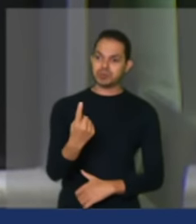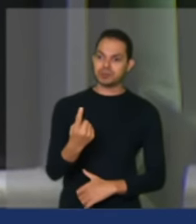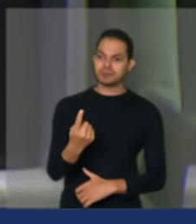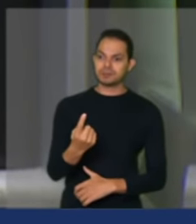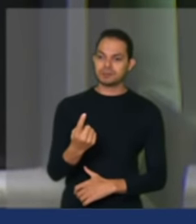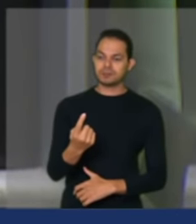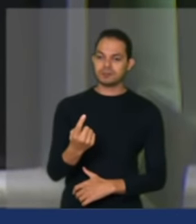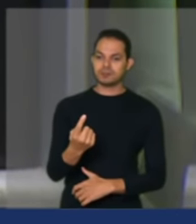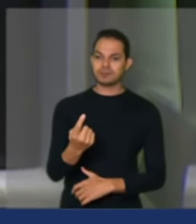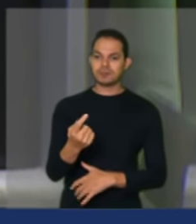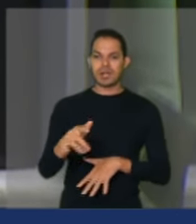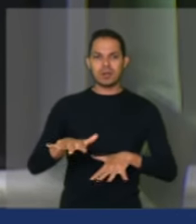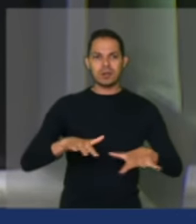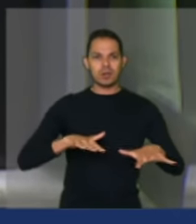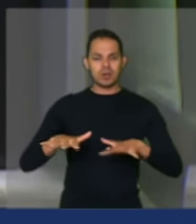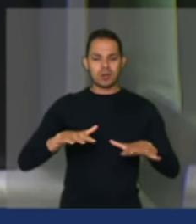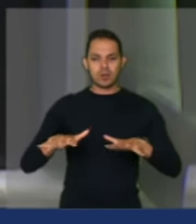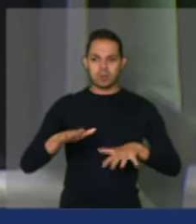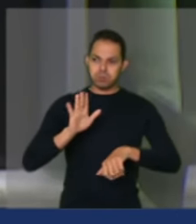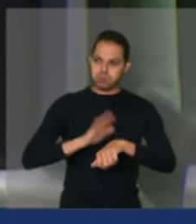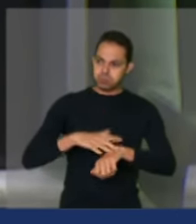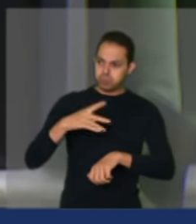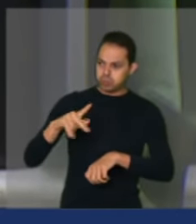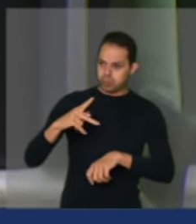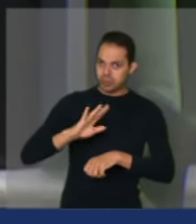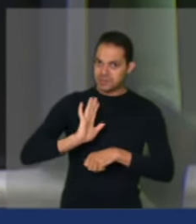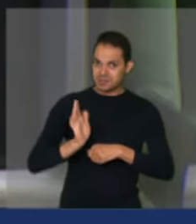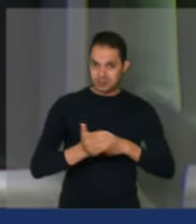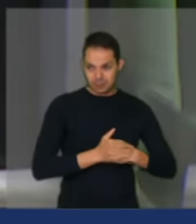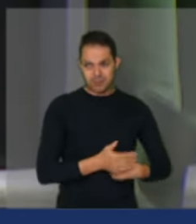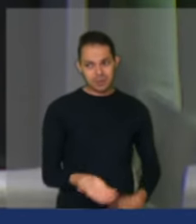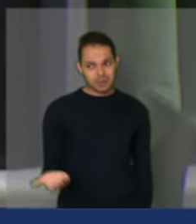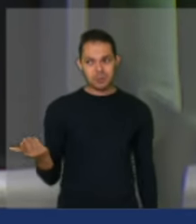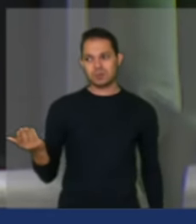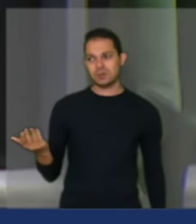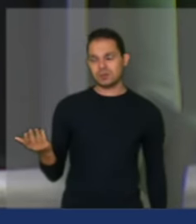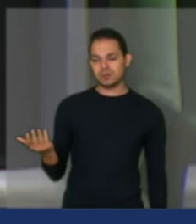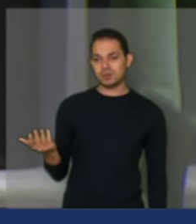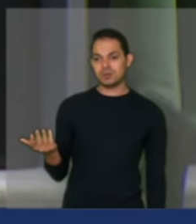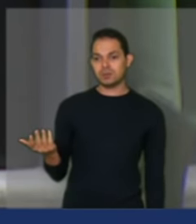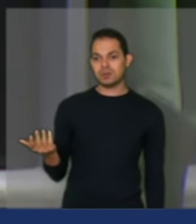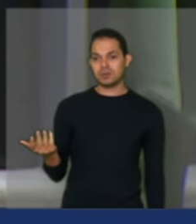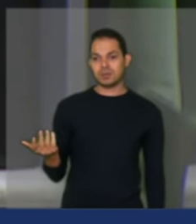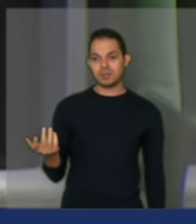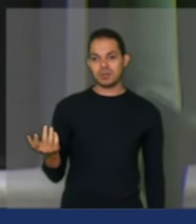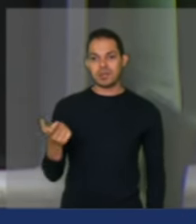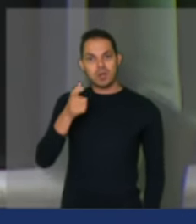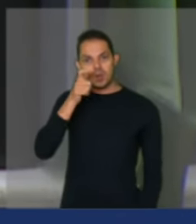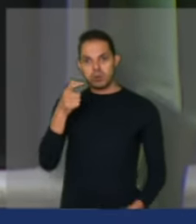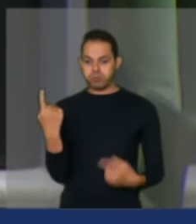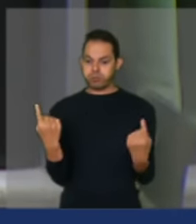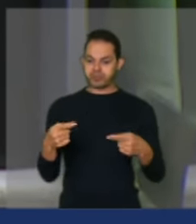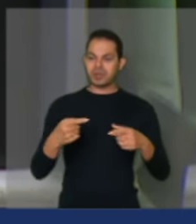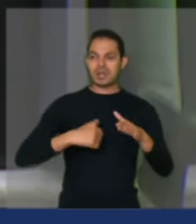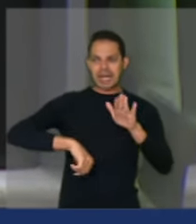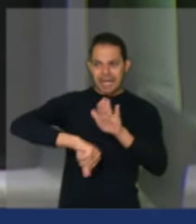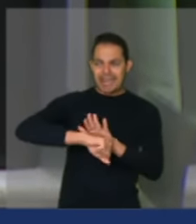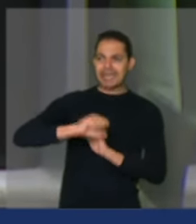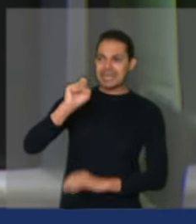de movimentações que o senhor fez e está escondendo. Isso é conflito de interesse, é crime sim.